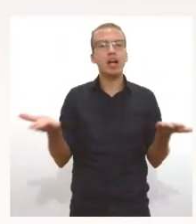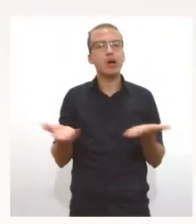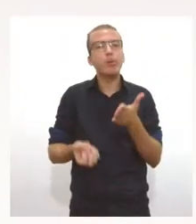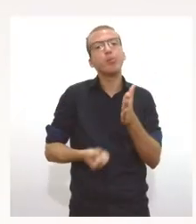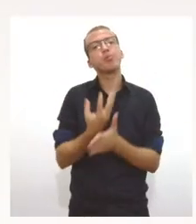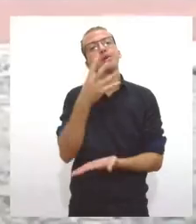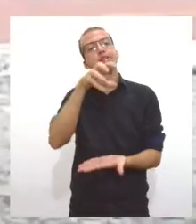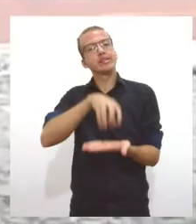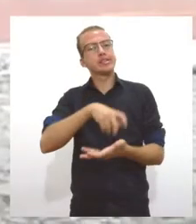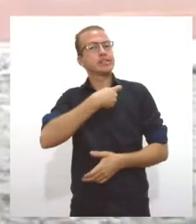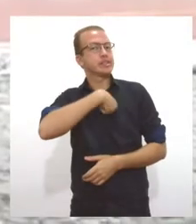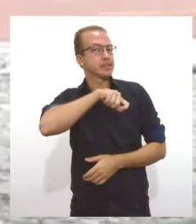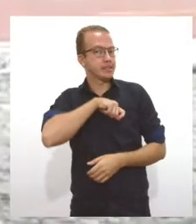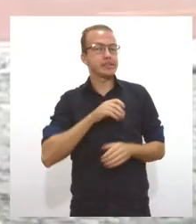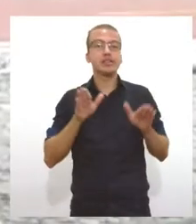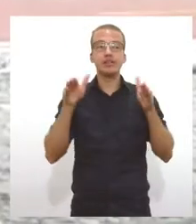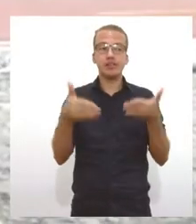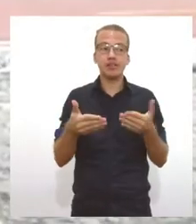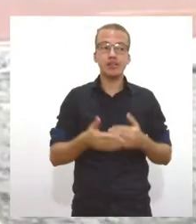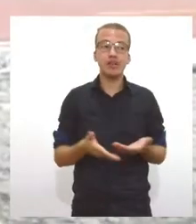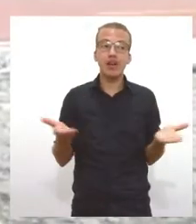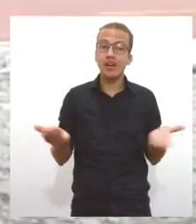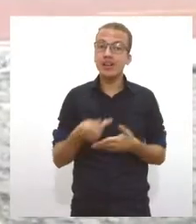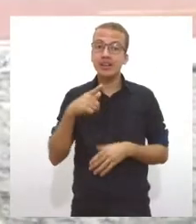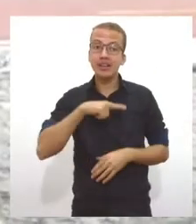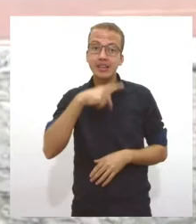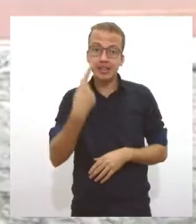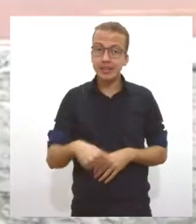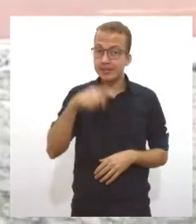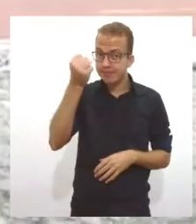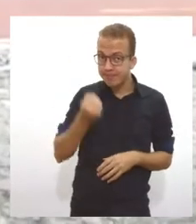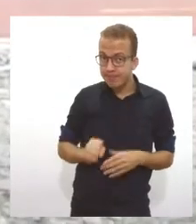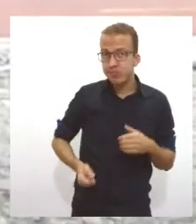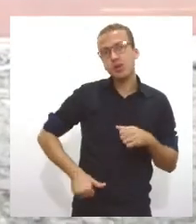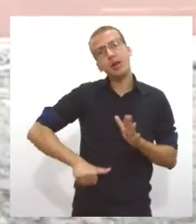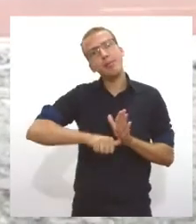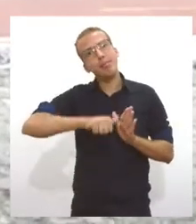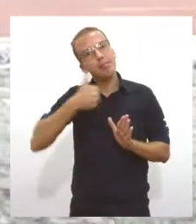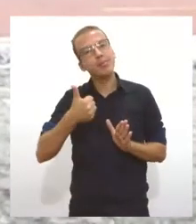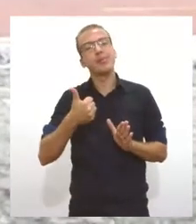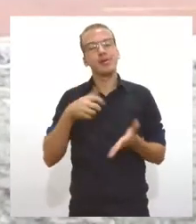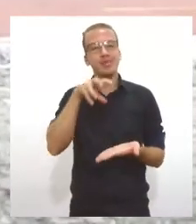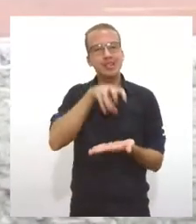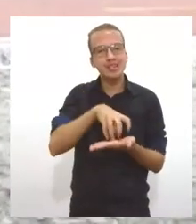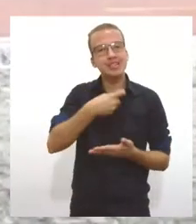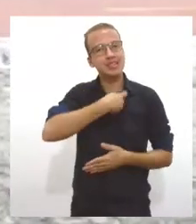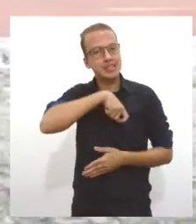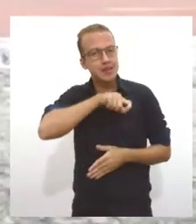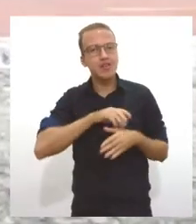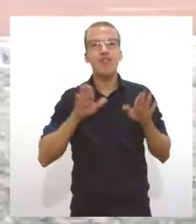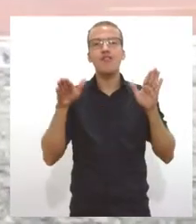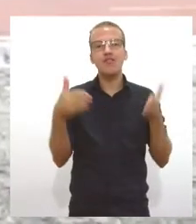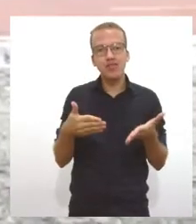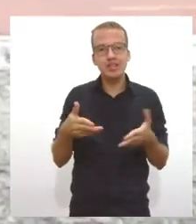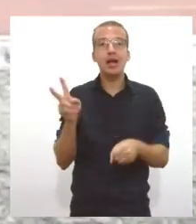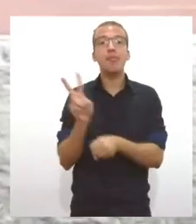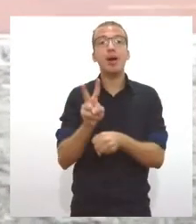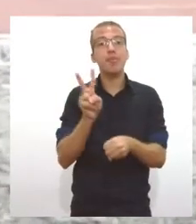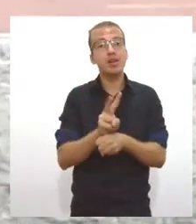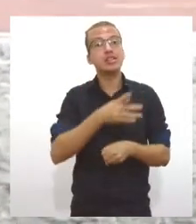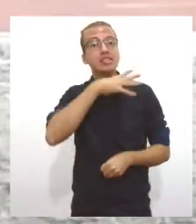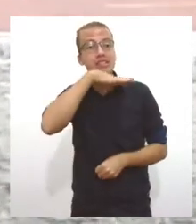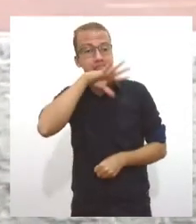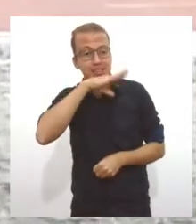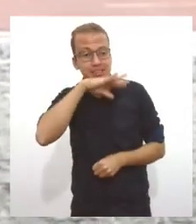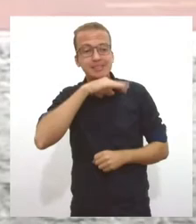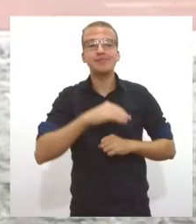Especializada. Temos agora em Sergipe a primeira Delegacia Especializada voltada também à causa animal DEPAMA. E é